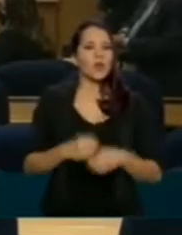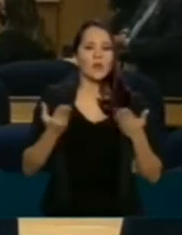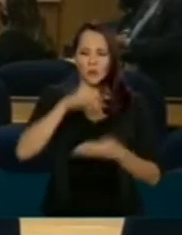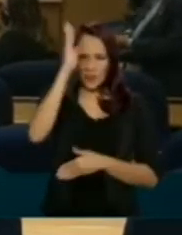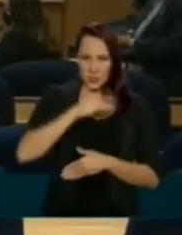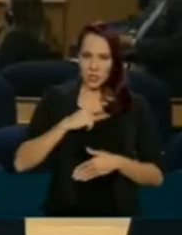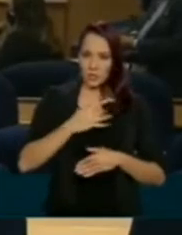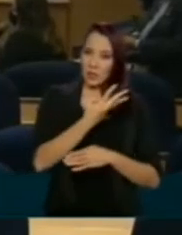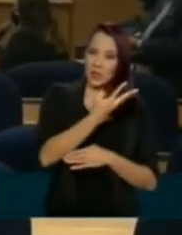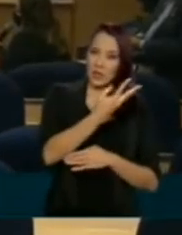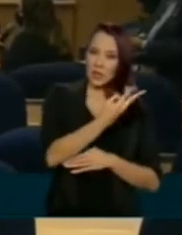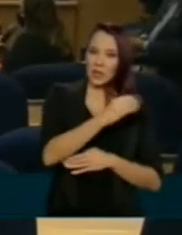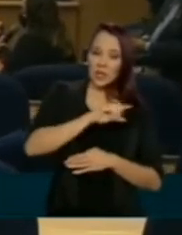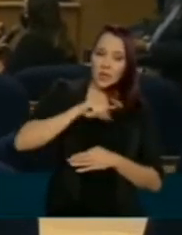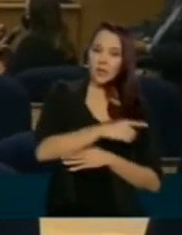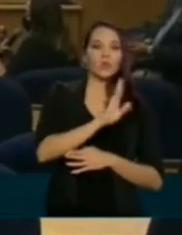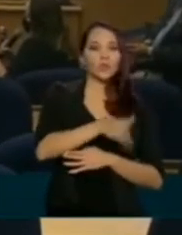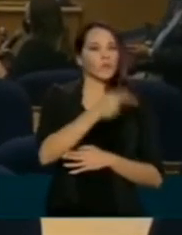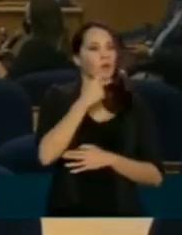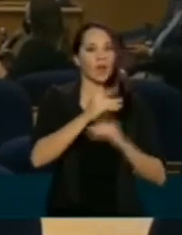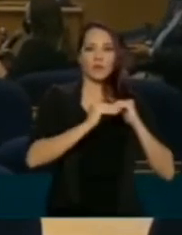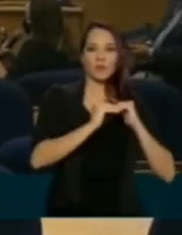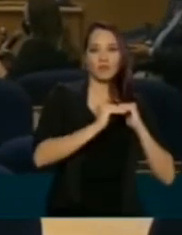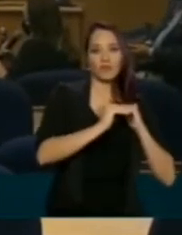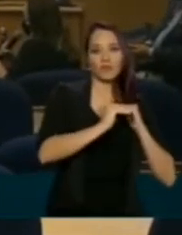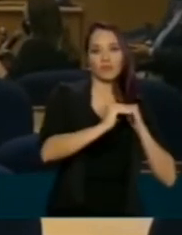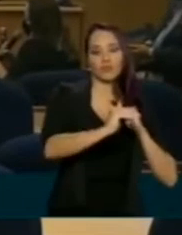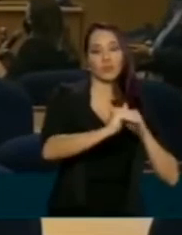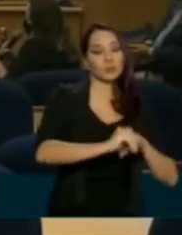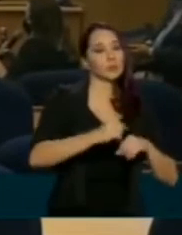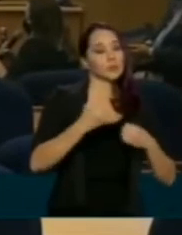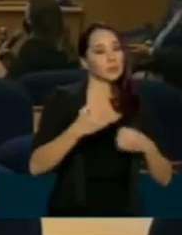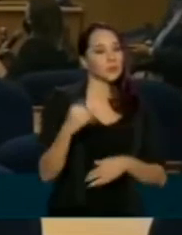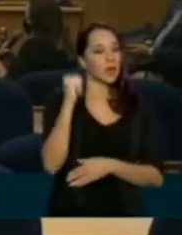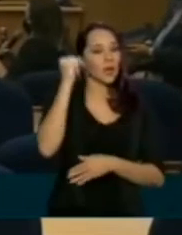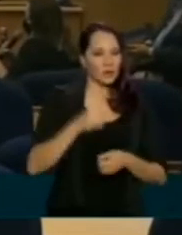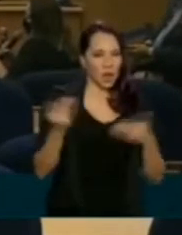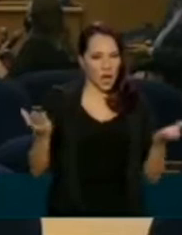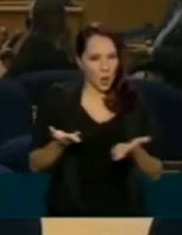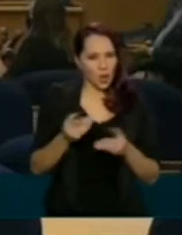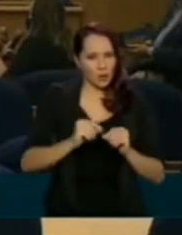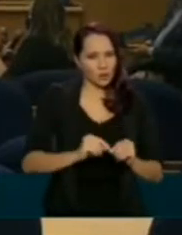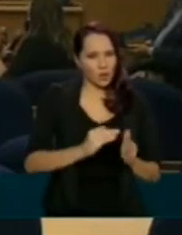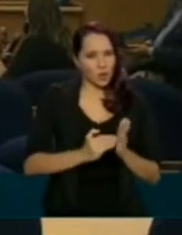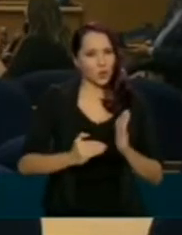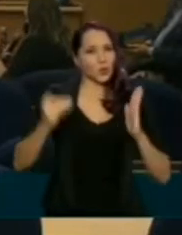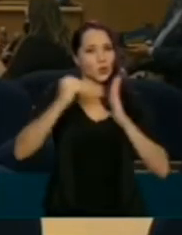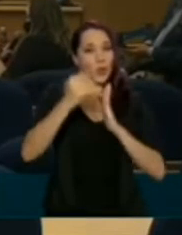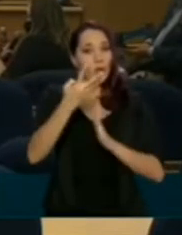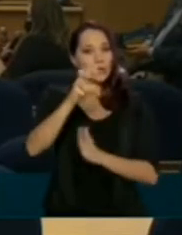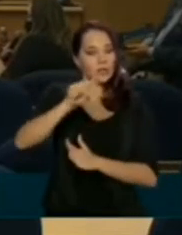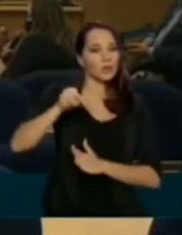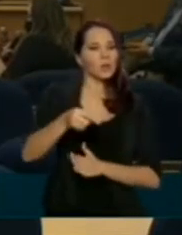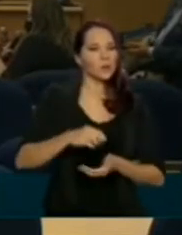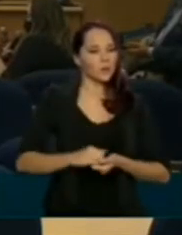média móvel de 30 mil casos, já se falava em um platô de alto patamar. Agora, essa média móvel subiu para 45 mil.